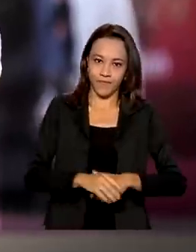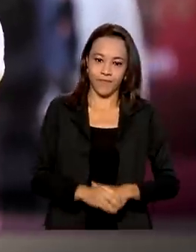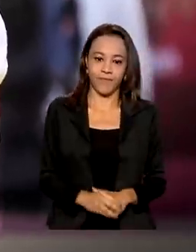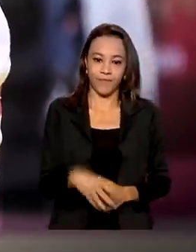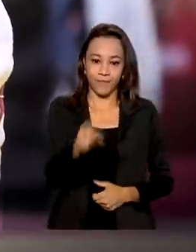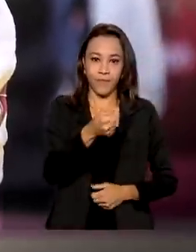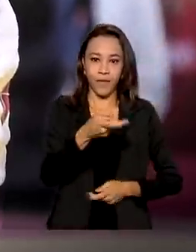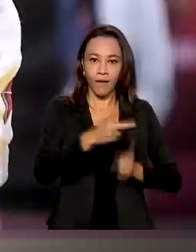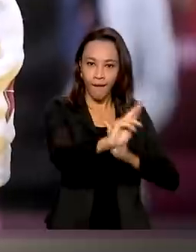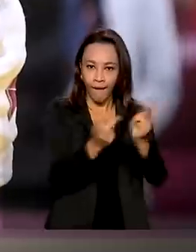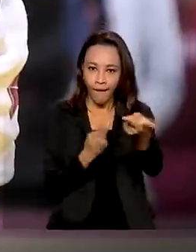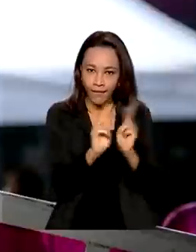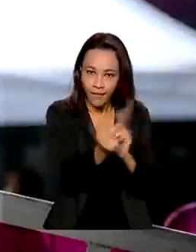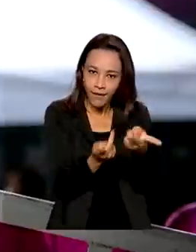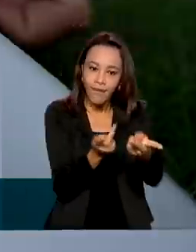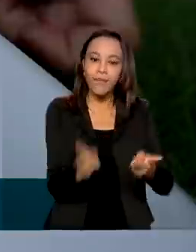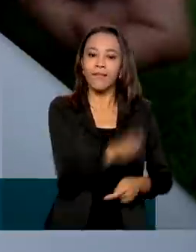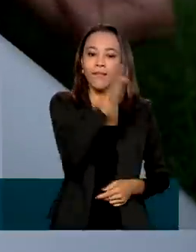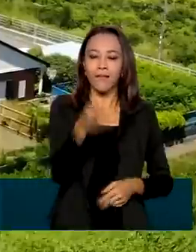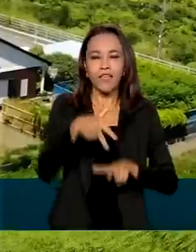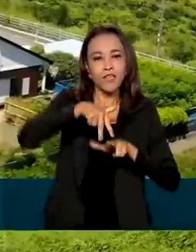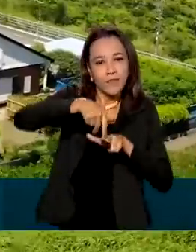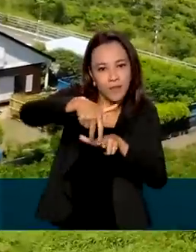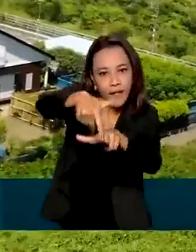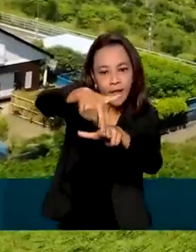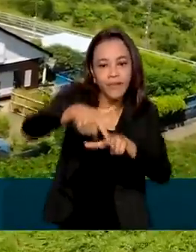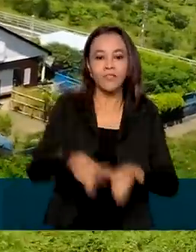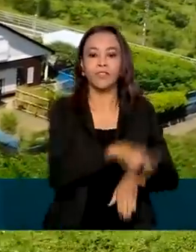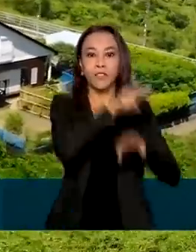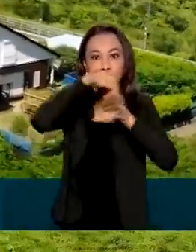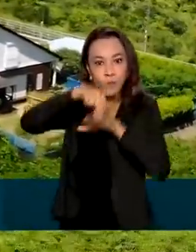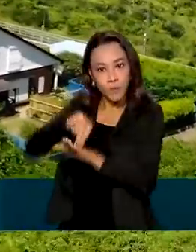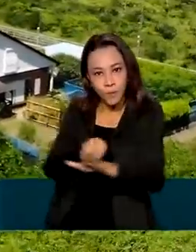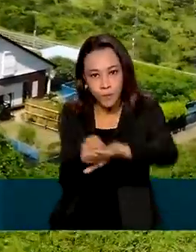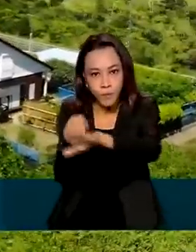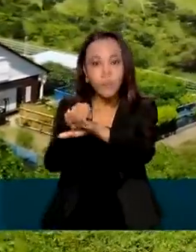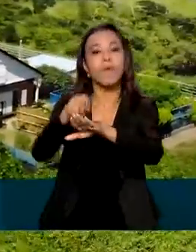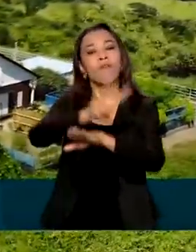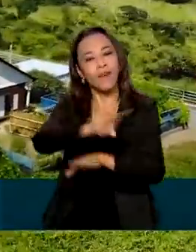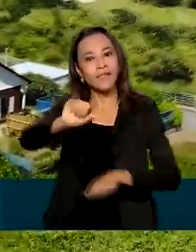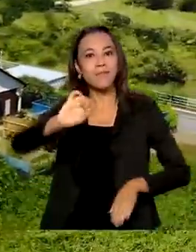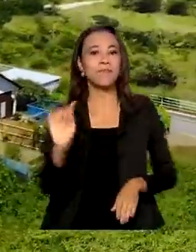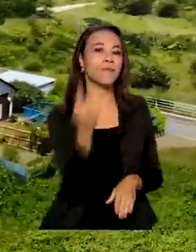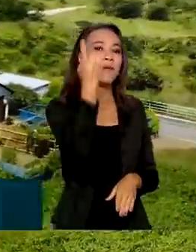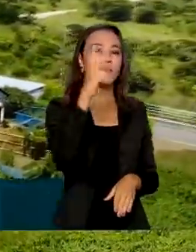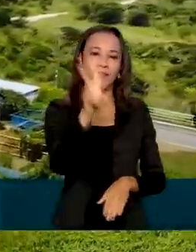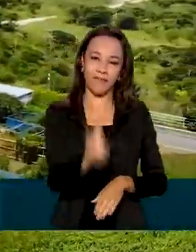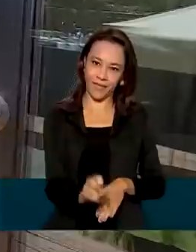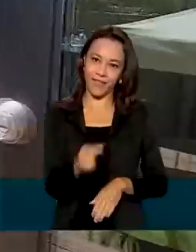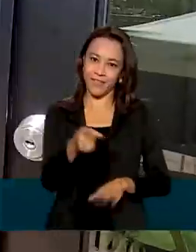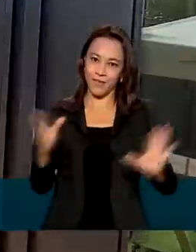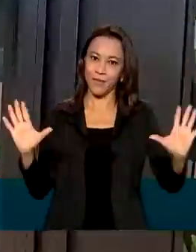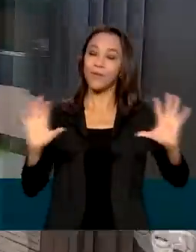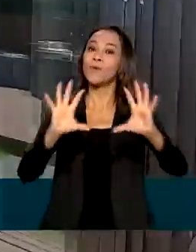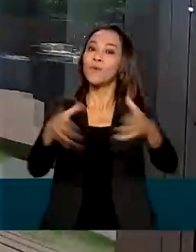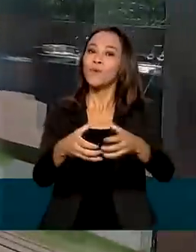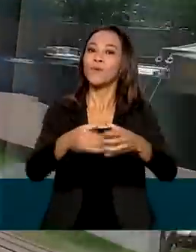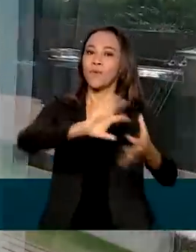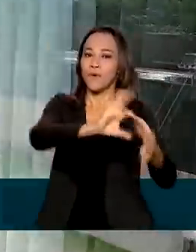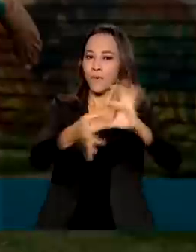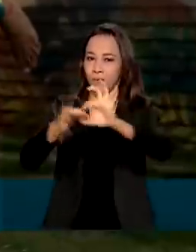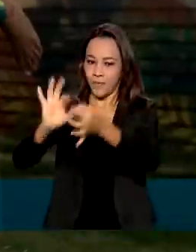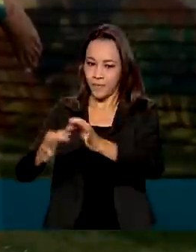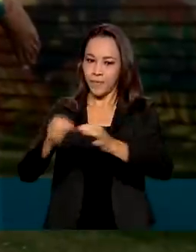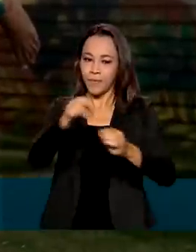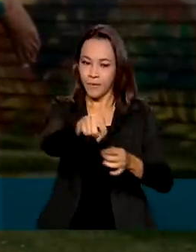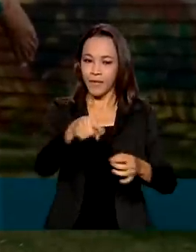Karatê, escalada esportiva, skate e surf serão disputados pela primeira vez em uma Olimpíada. Estreando